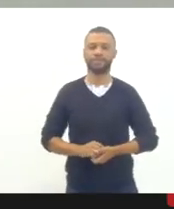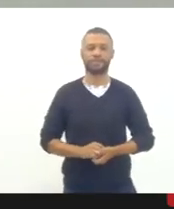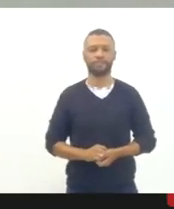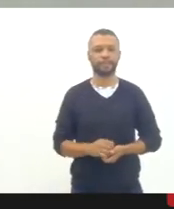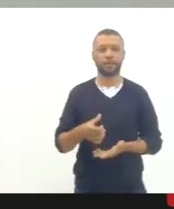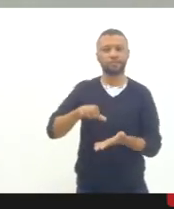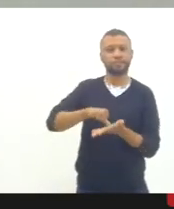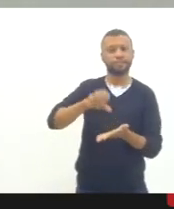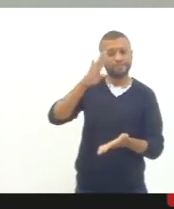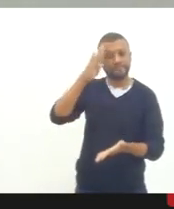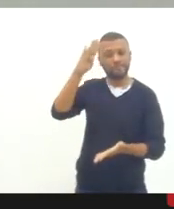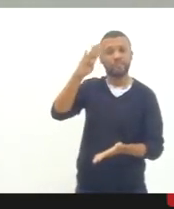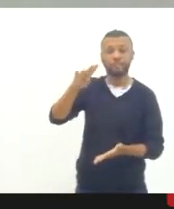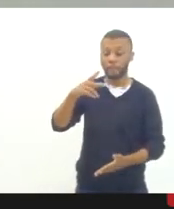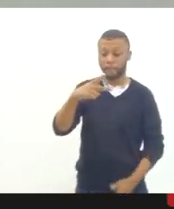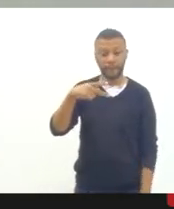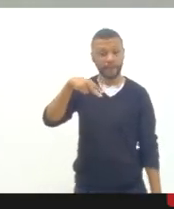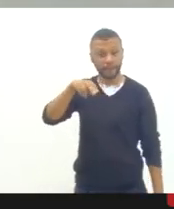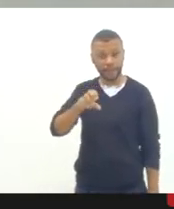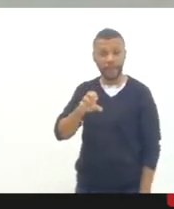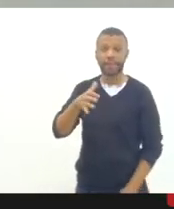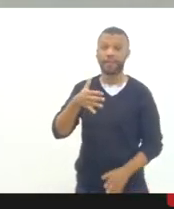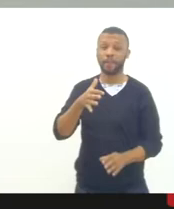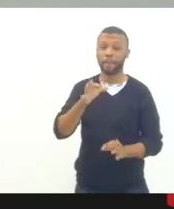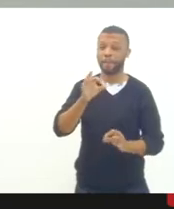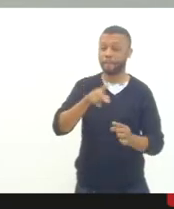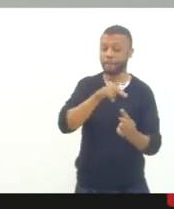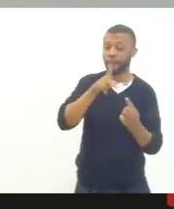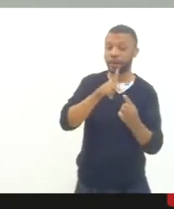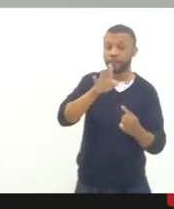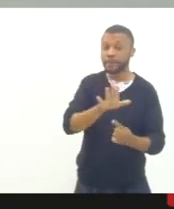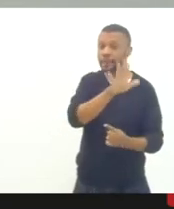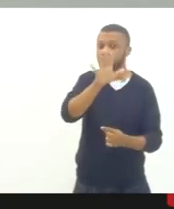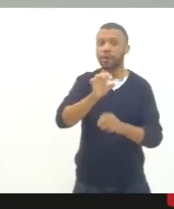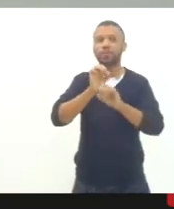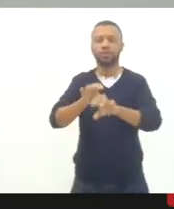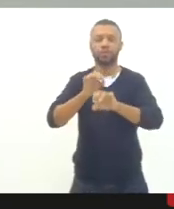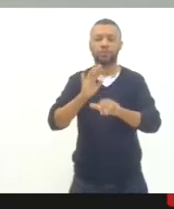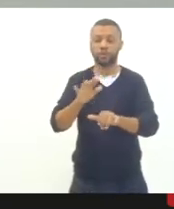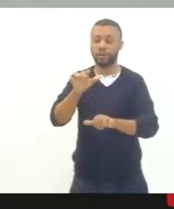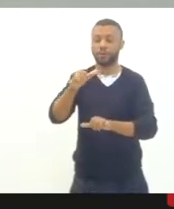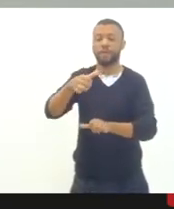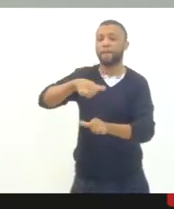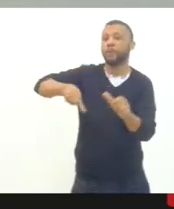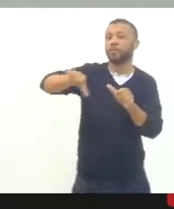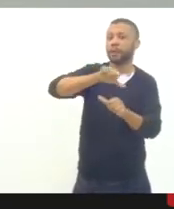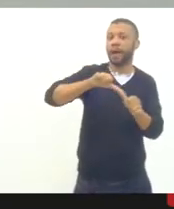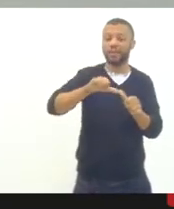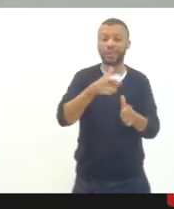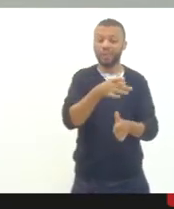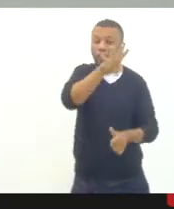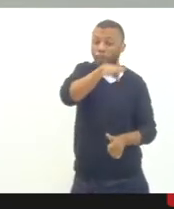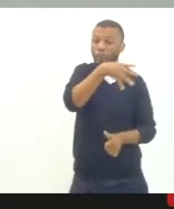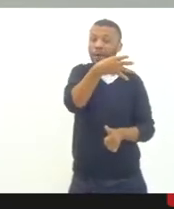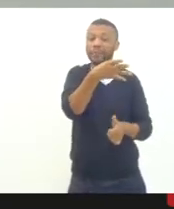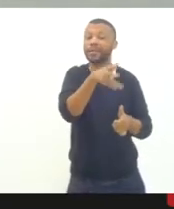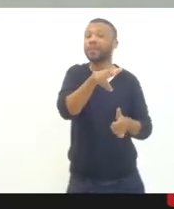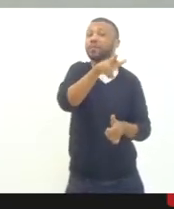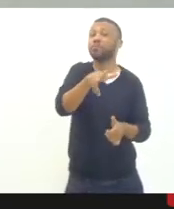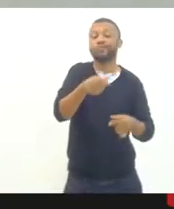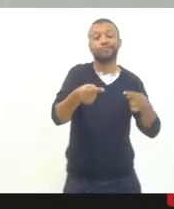um outro programa, que não é nem um plano de educação, mas que está sendo